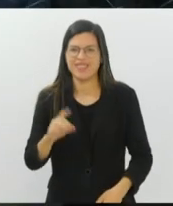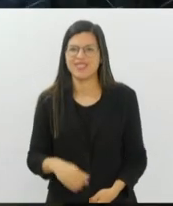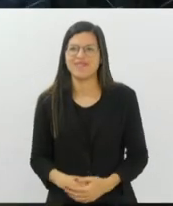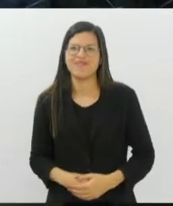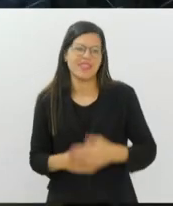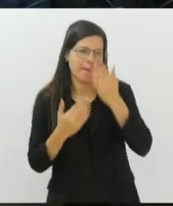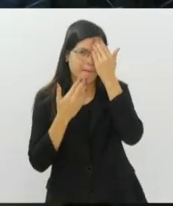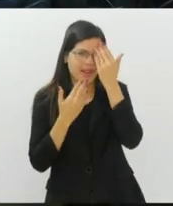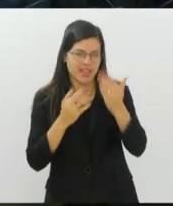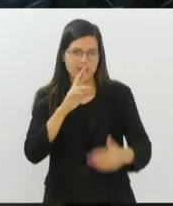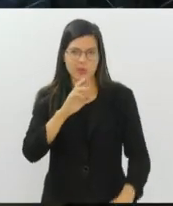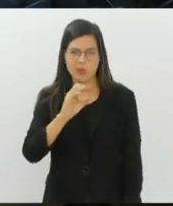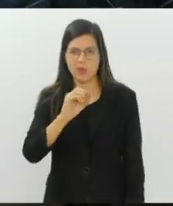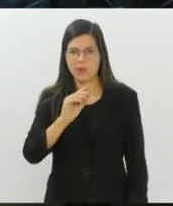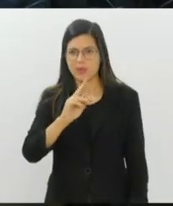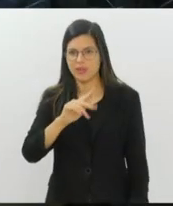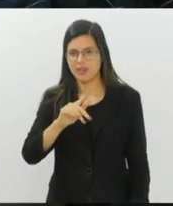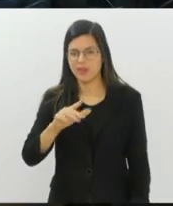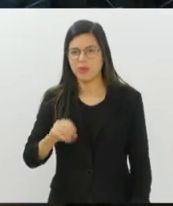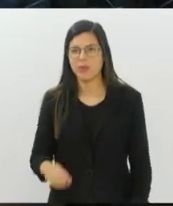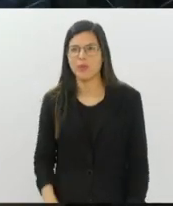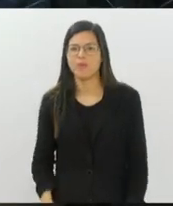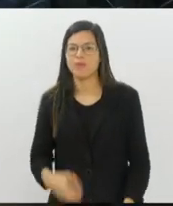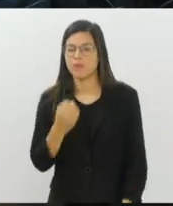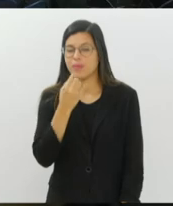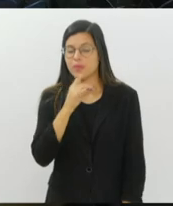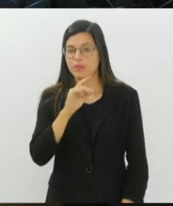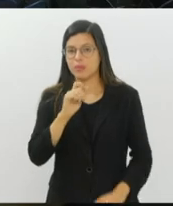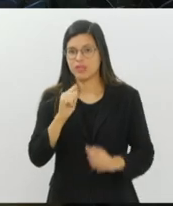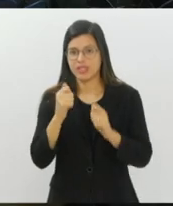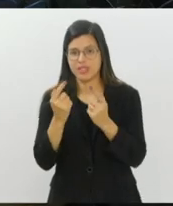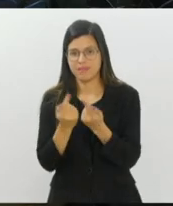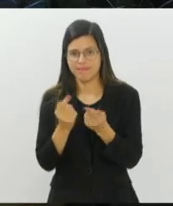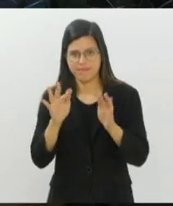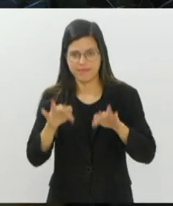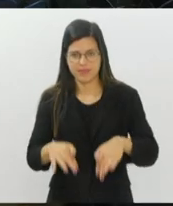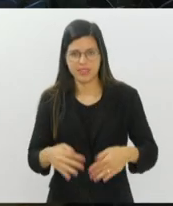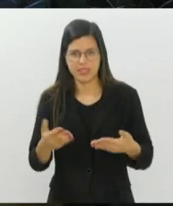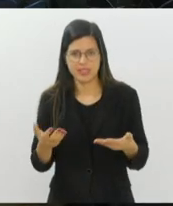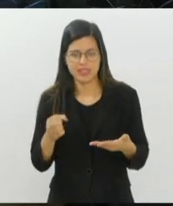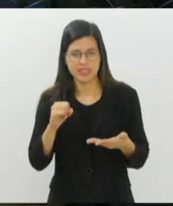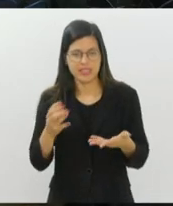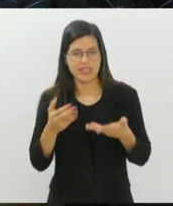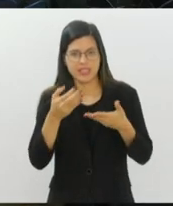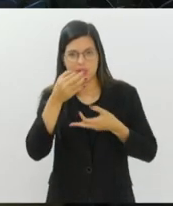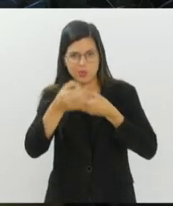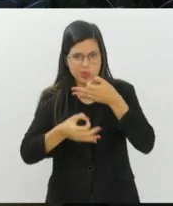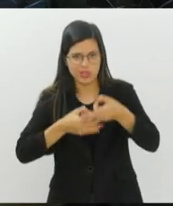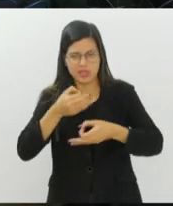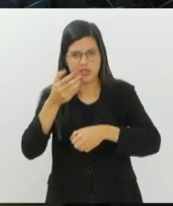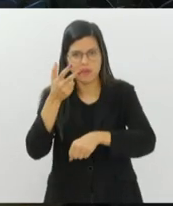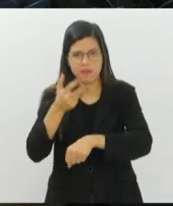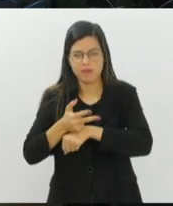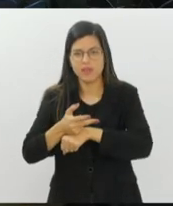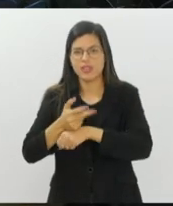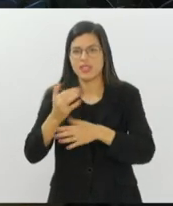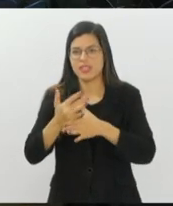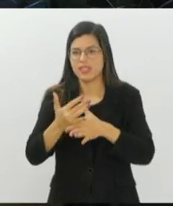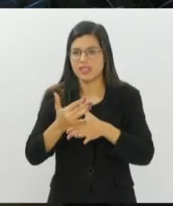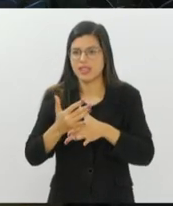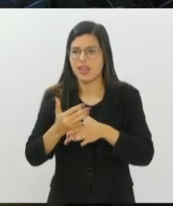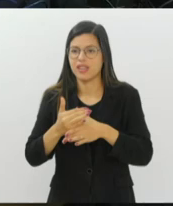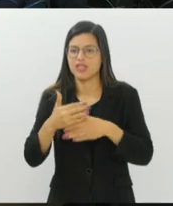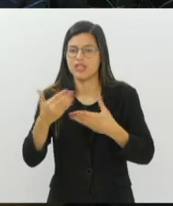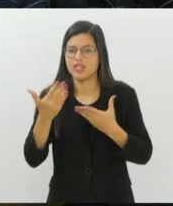Obrigado, Rodrigo, pelas imagens de hoje. O Bom Dia Alerj termina aqui, se você quiser enviar sugestões ou vídeos aí da sua cidade, é só acessar nosso e-mail